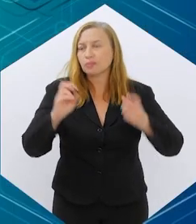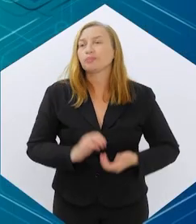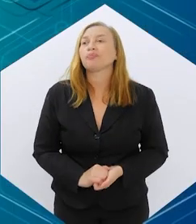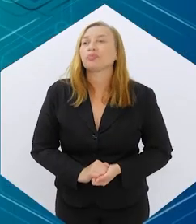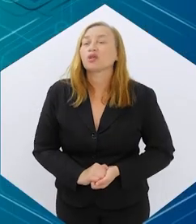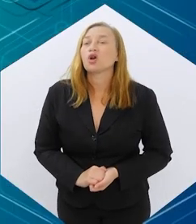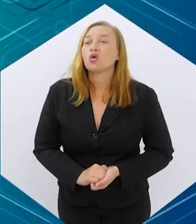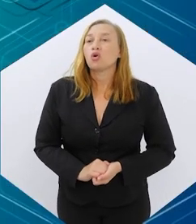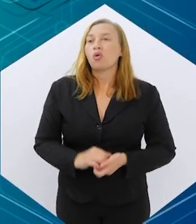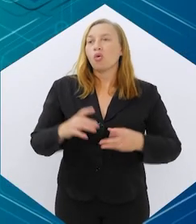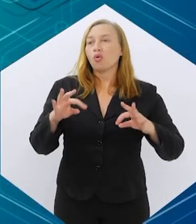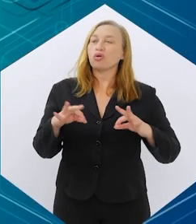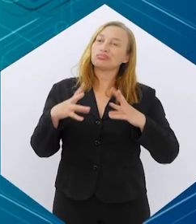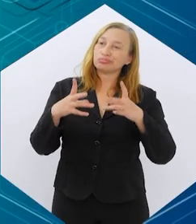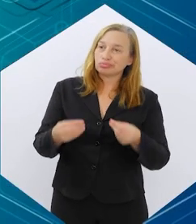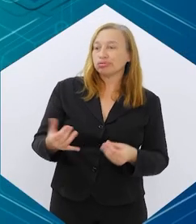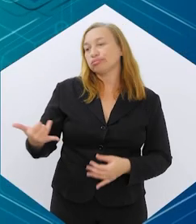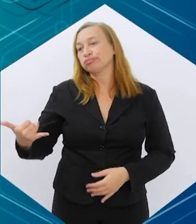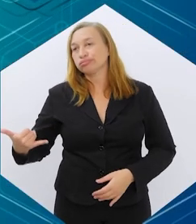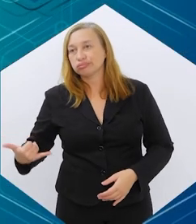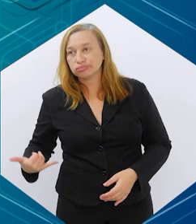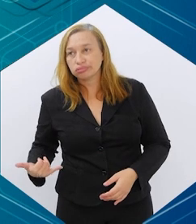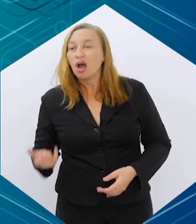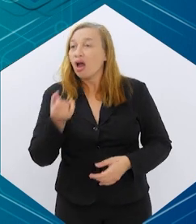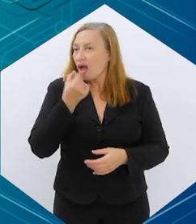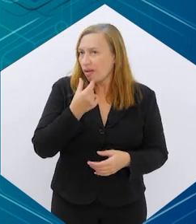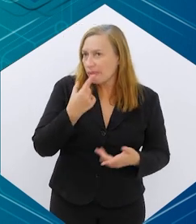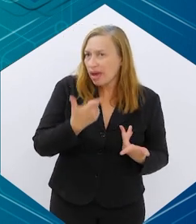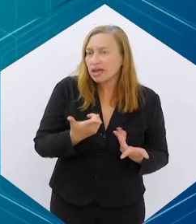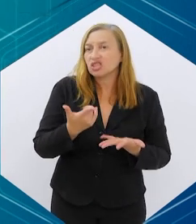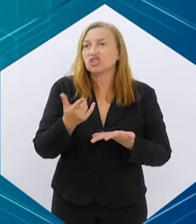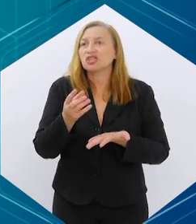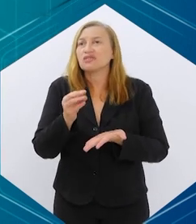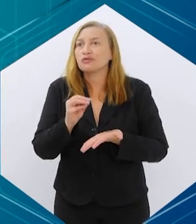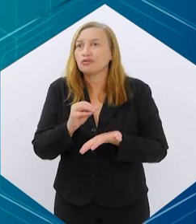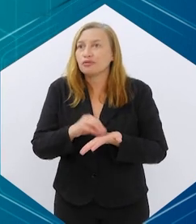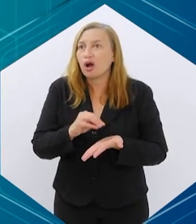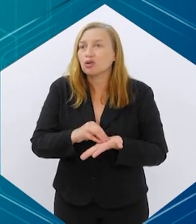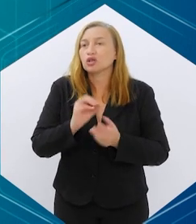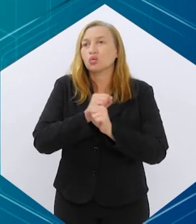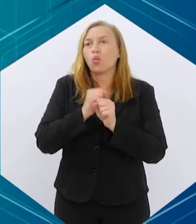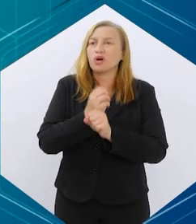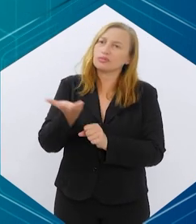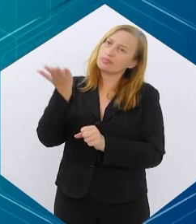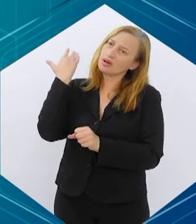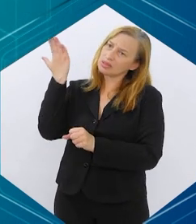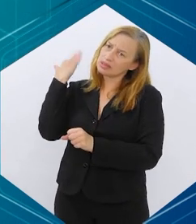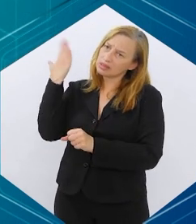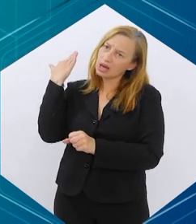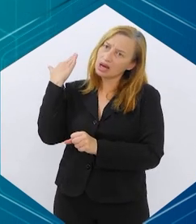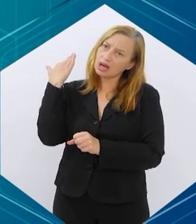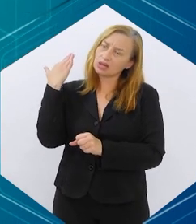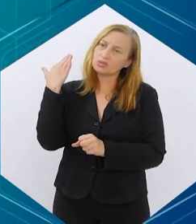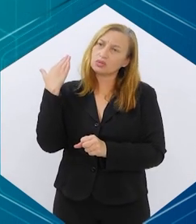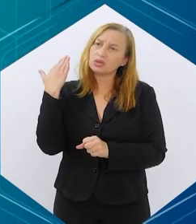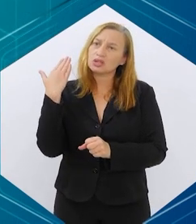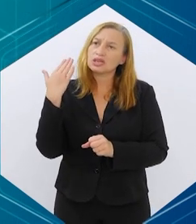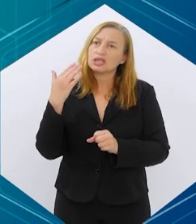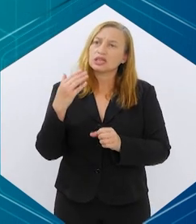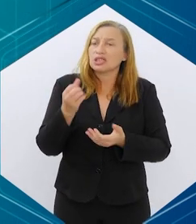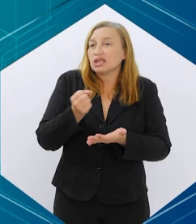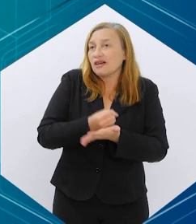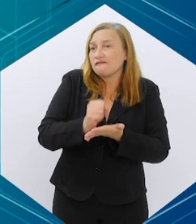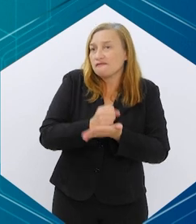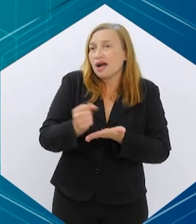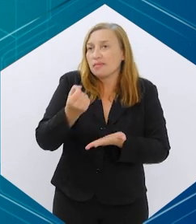Eu acho que, como toda medicação, a gente teve falta, né, ano passado, nas prateleiras, eu acho